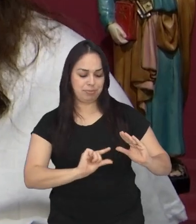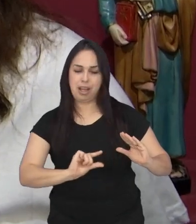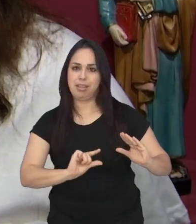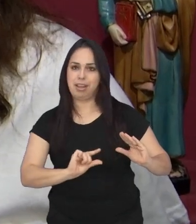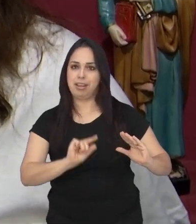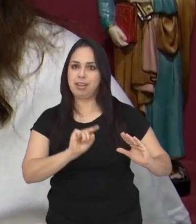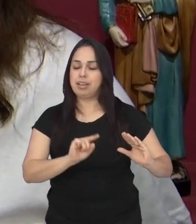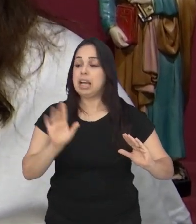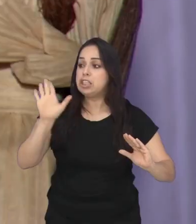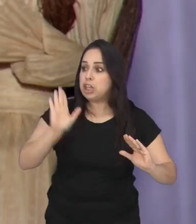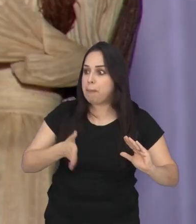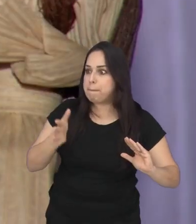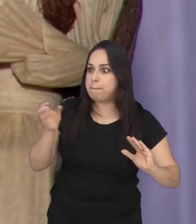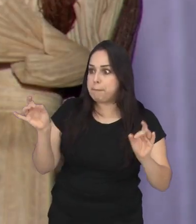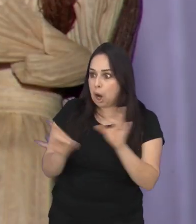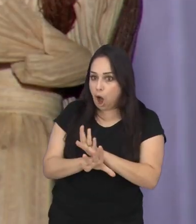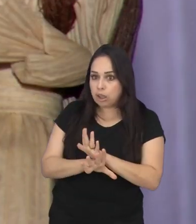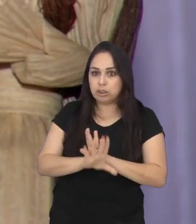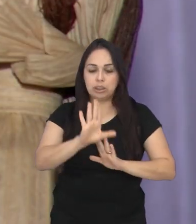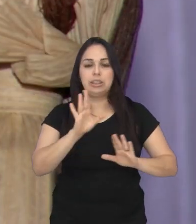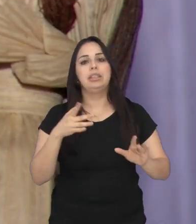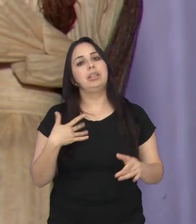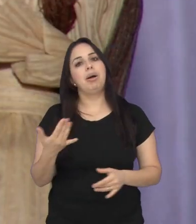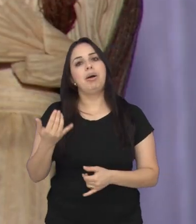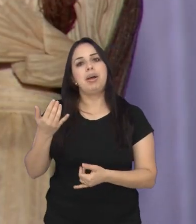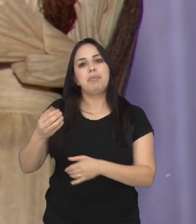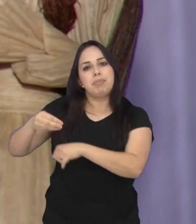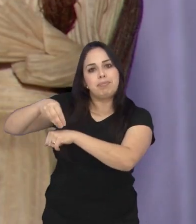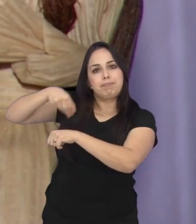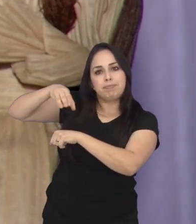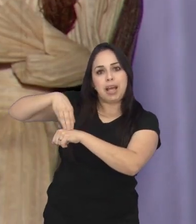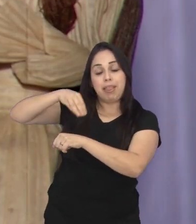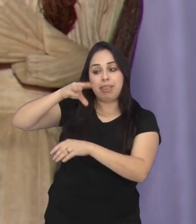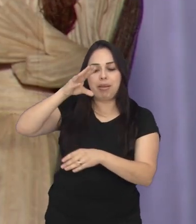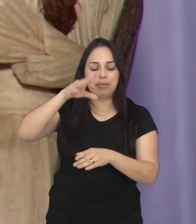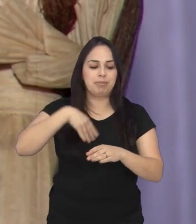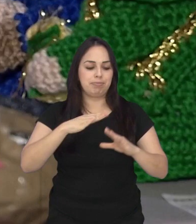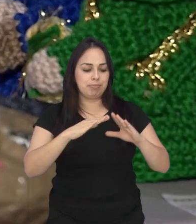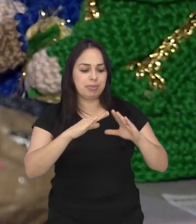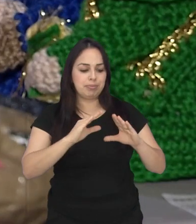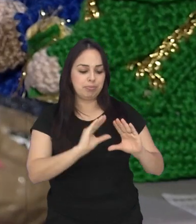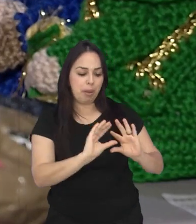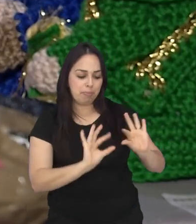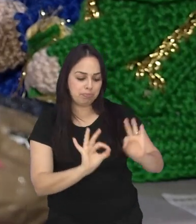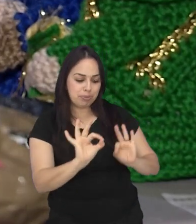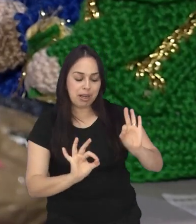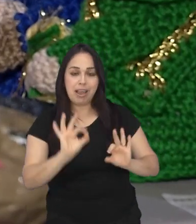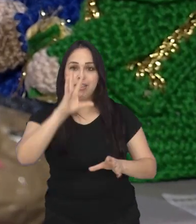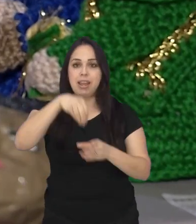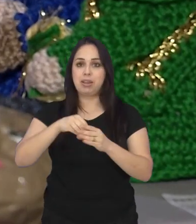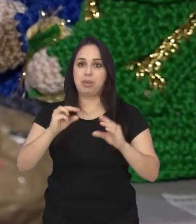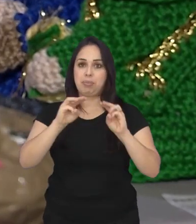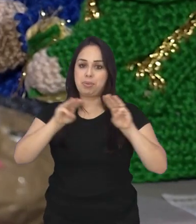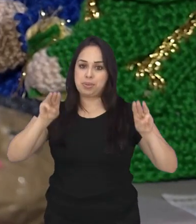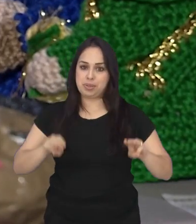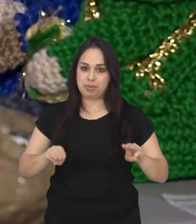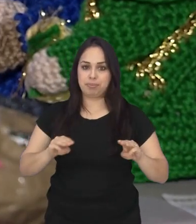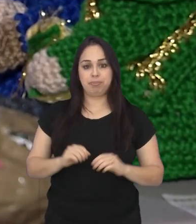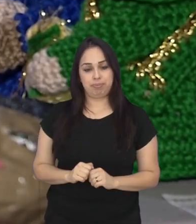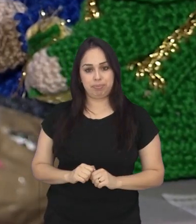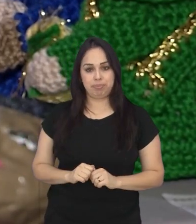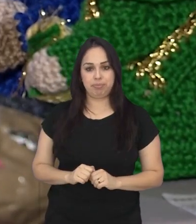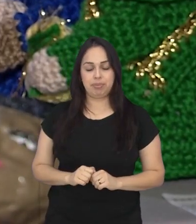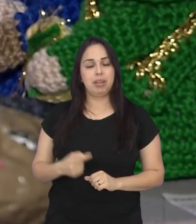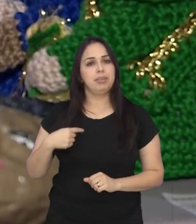a montagem, foi sugerido montar aqui dentro do museu. Então eu e a museóloga Mariana Boljade